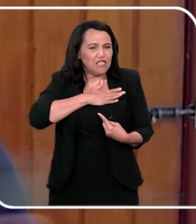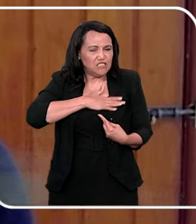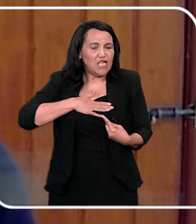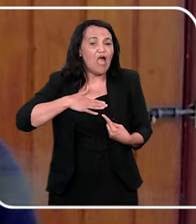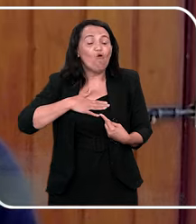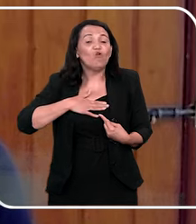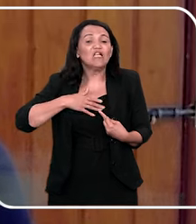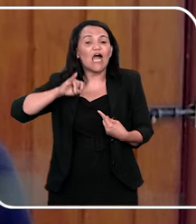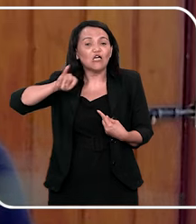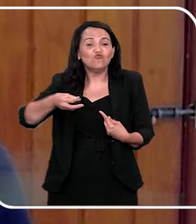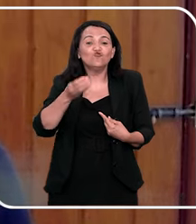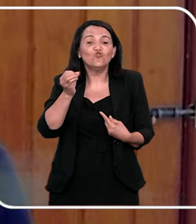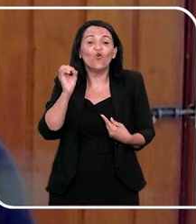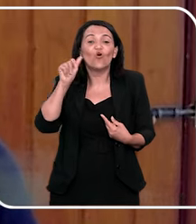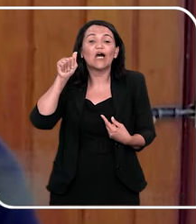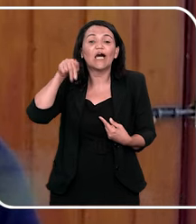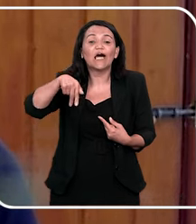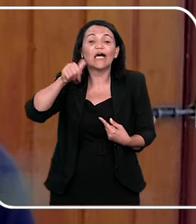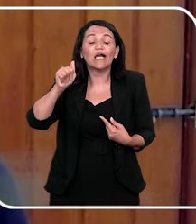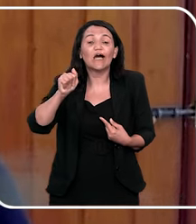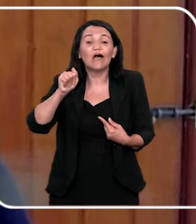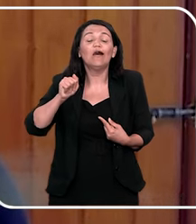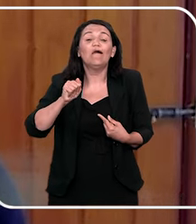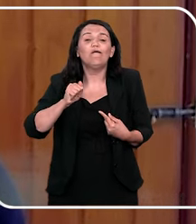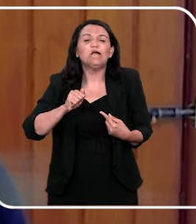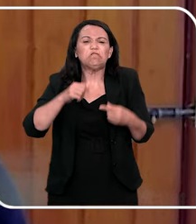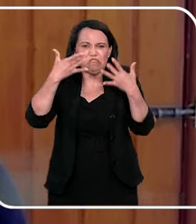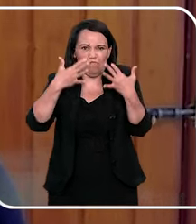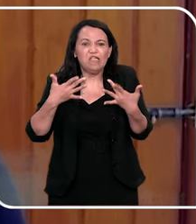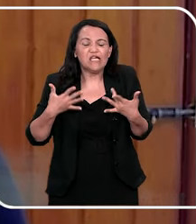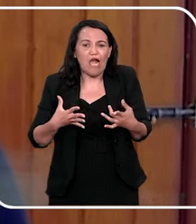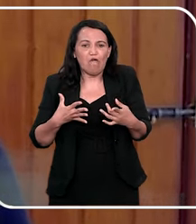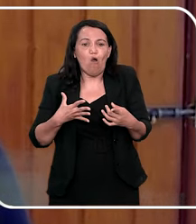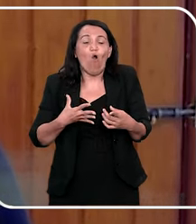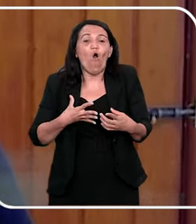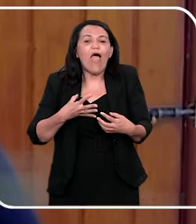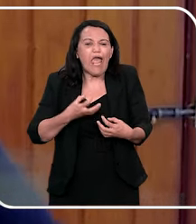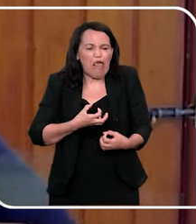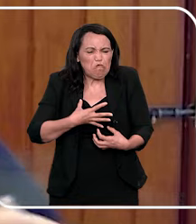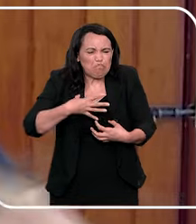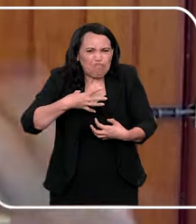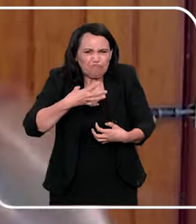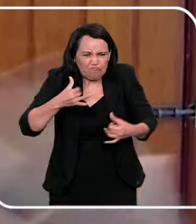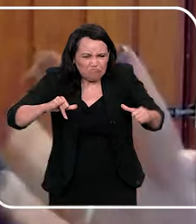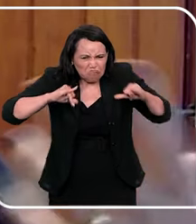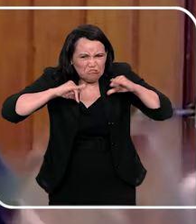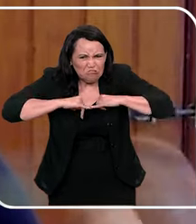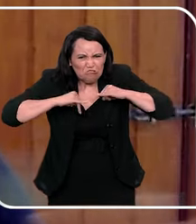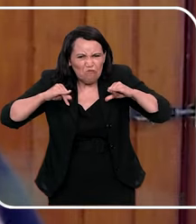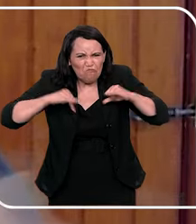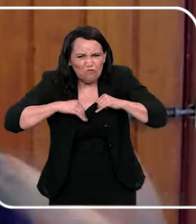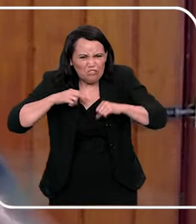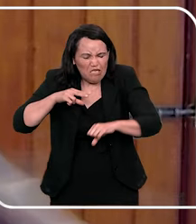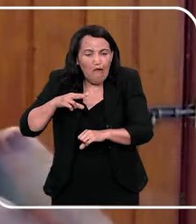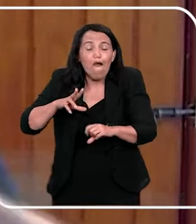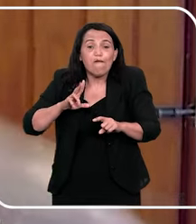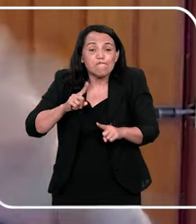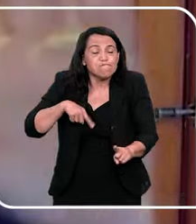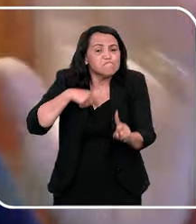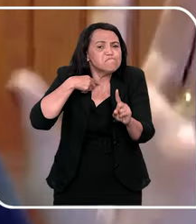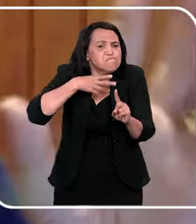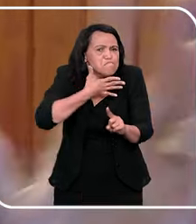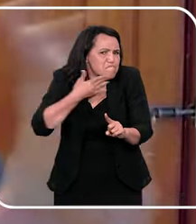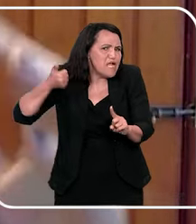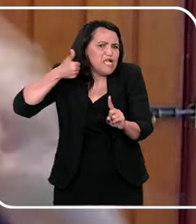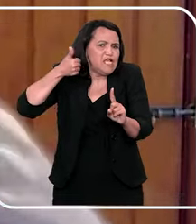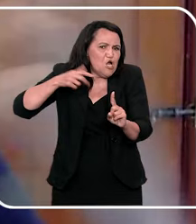expressa muito bem. Quanto mais ele via que ela sofreia e chorava, mais ele se empoderava e fazia a cara, eu vou resumir,